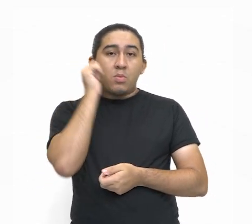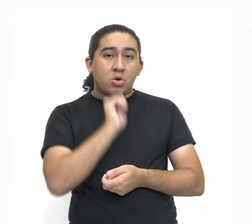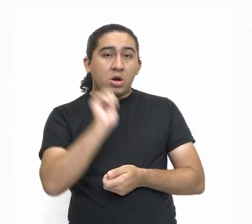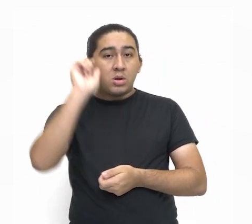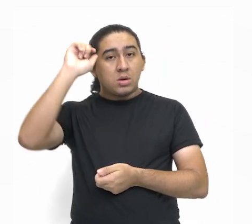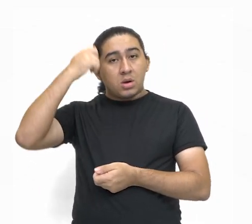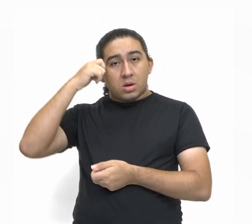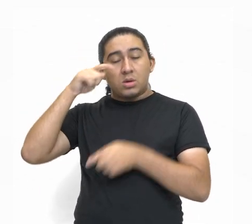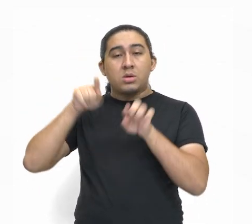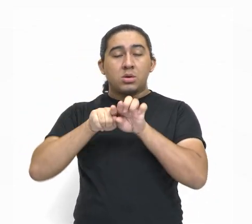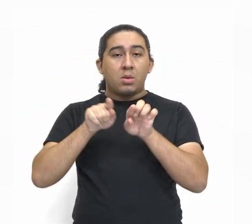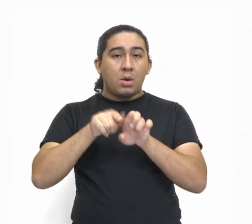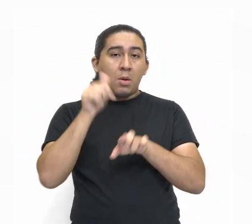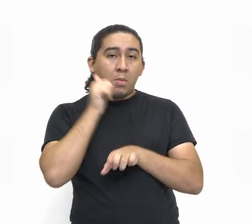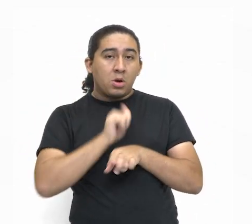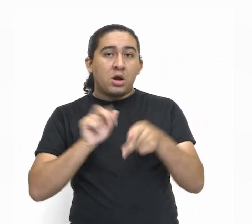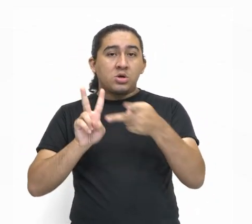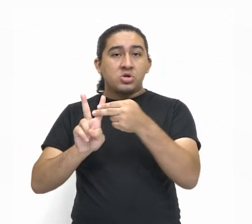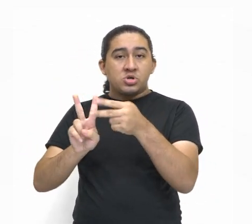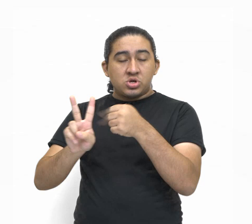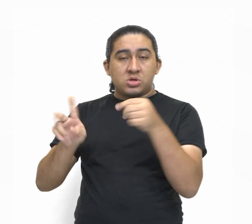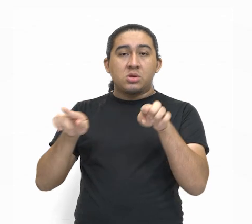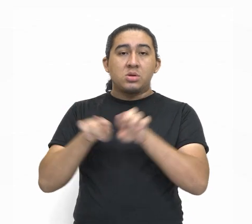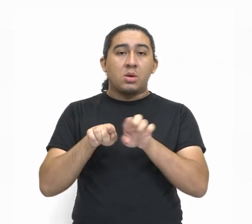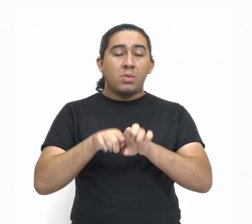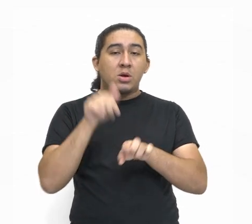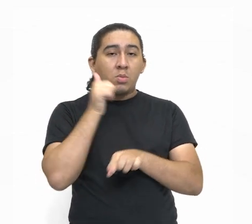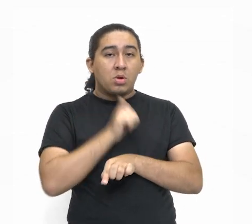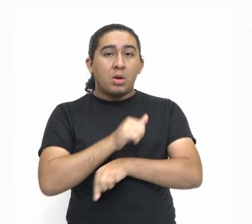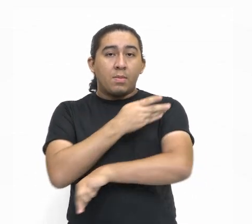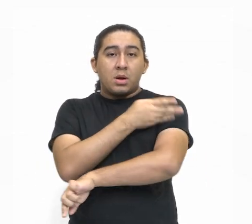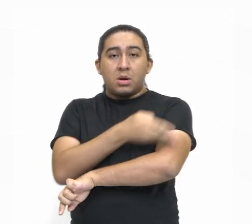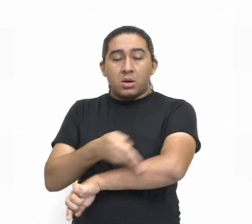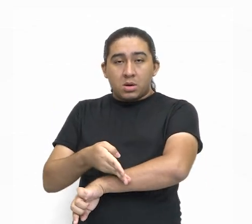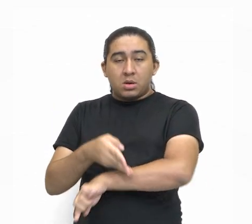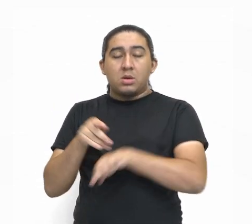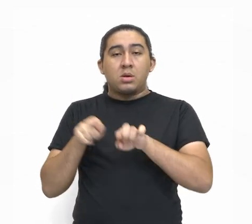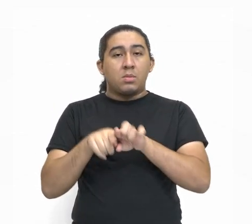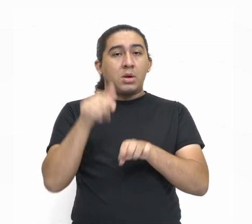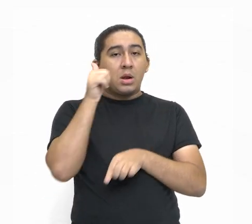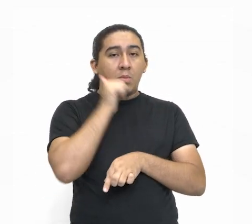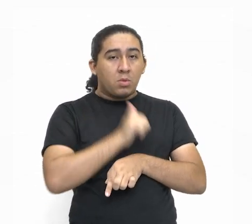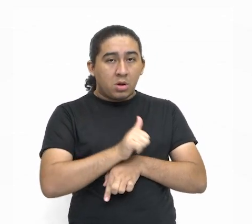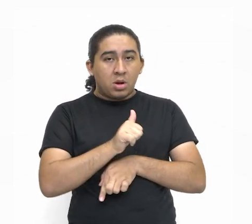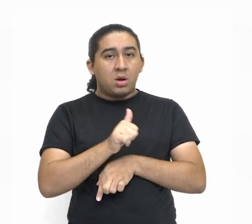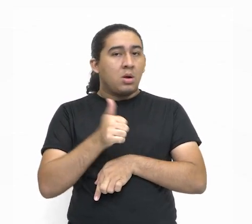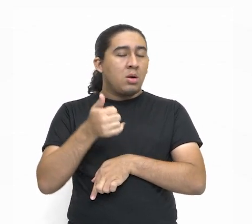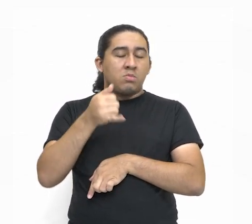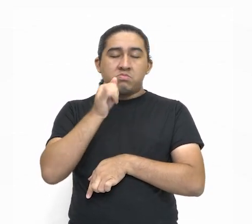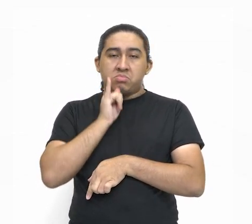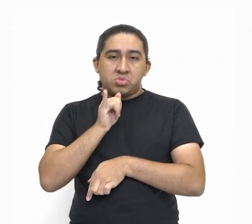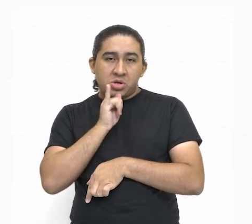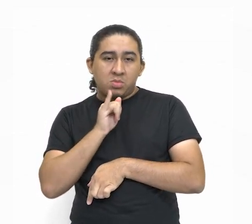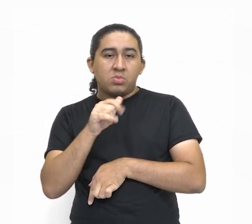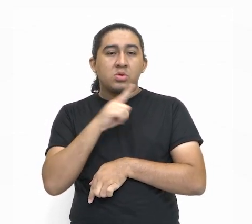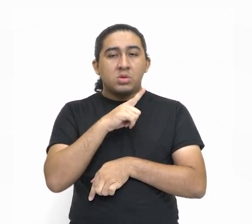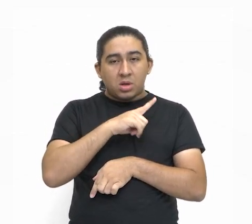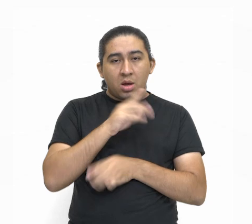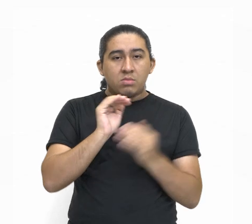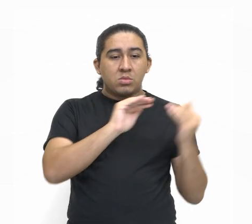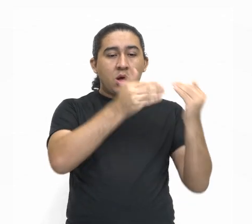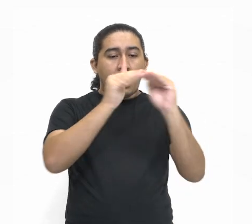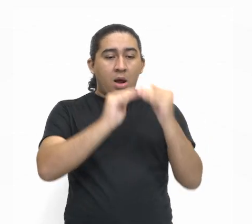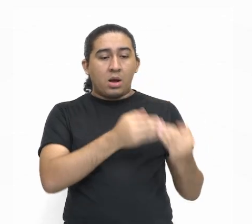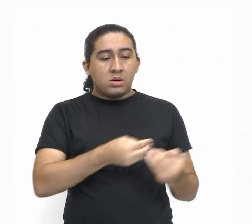na mulher indígena, na mulher branca, na mulher de periferia,